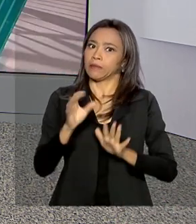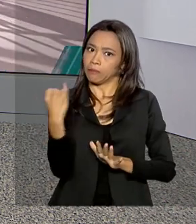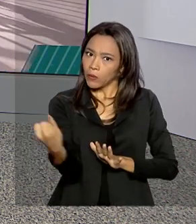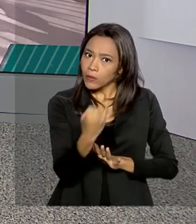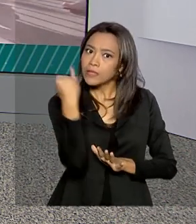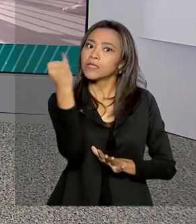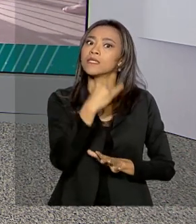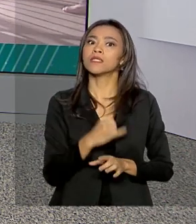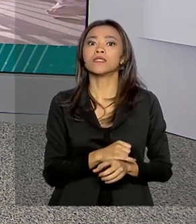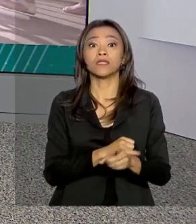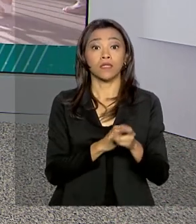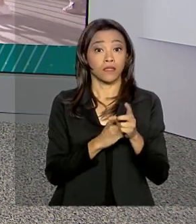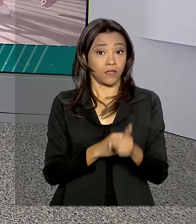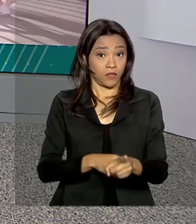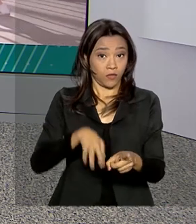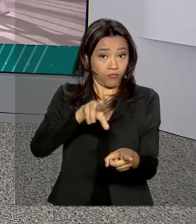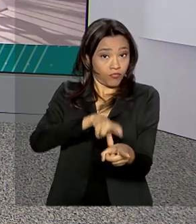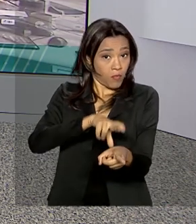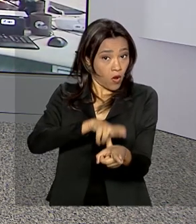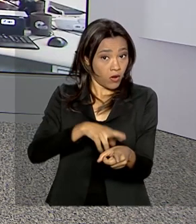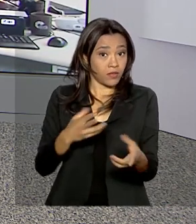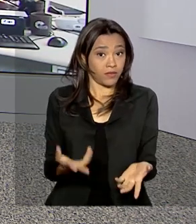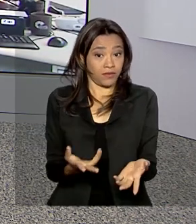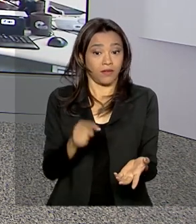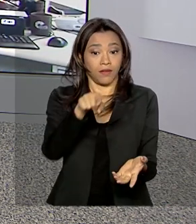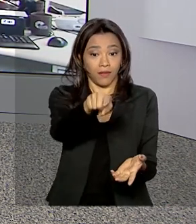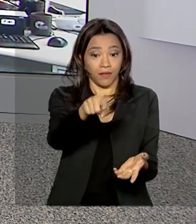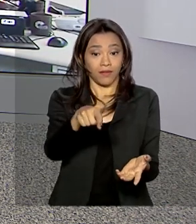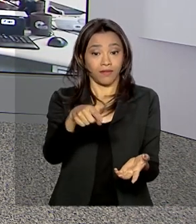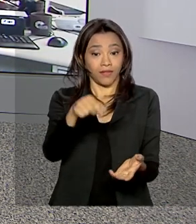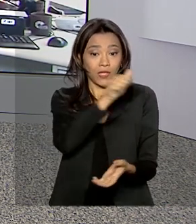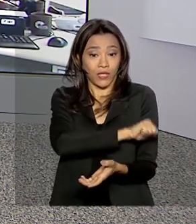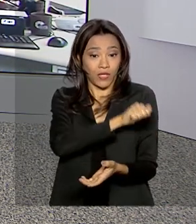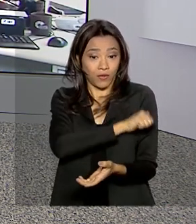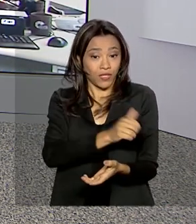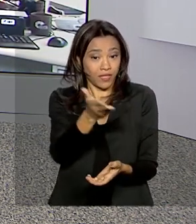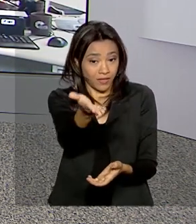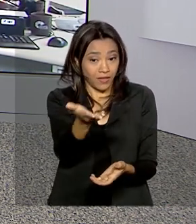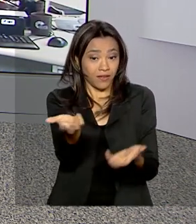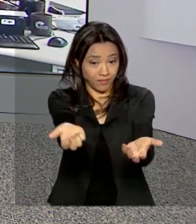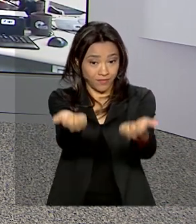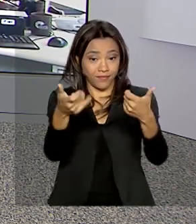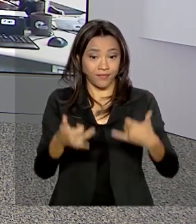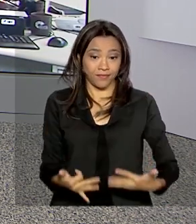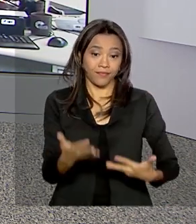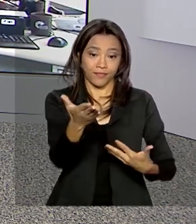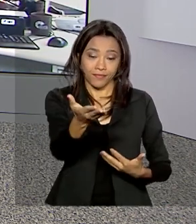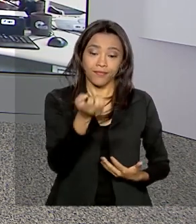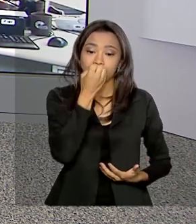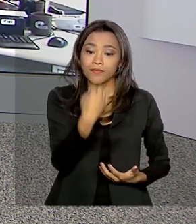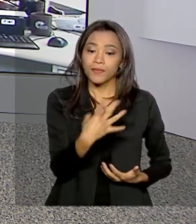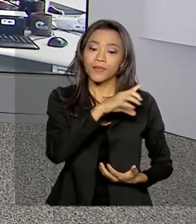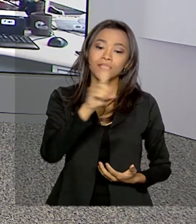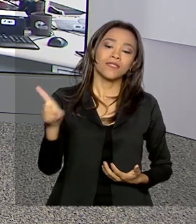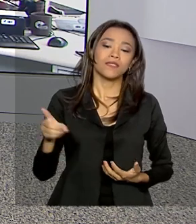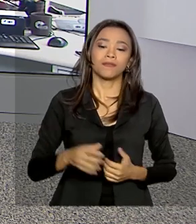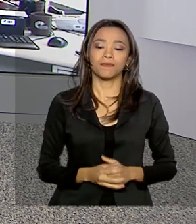de próstata. Quem tem os detalhes ao vivo para a gente direto do Rio de Janeiro é Priscila Terezo. Priscila, bom dia.